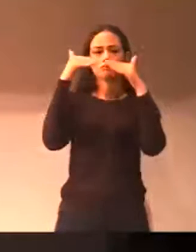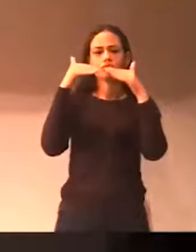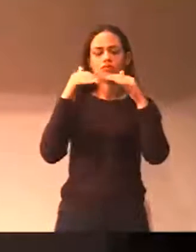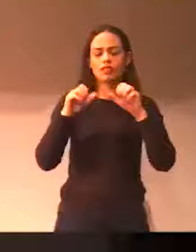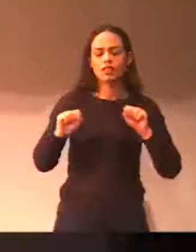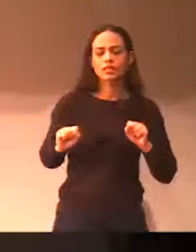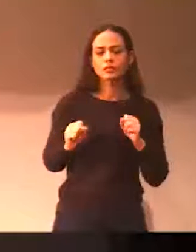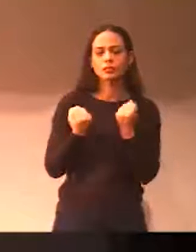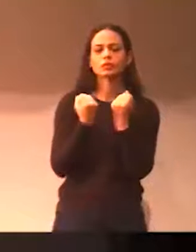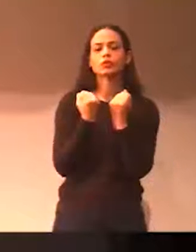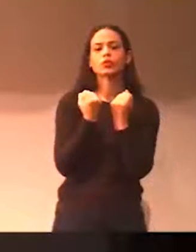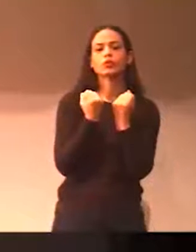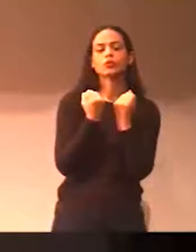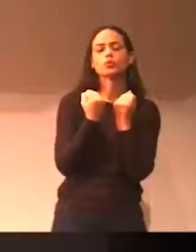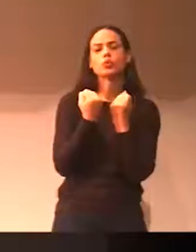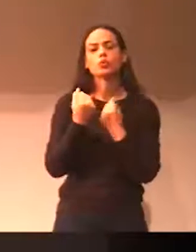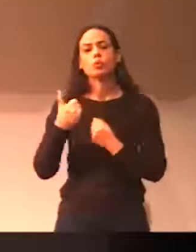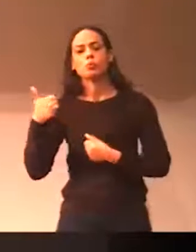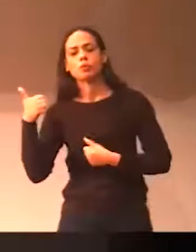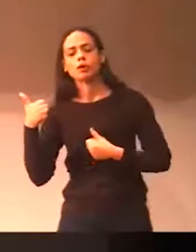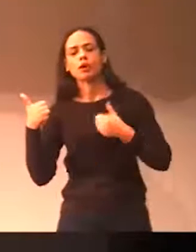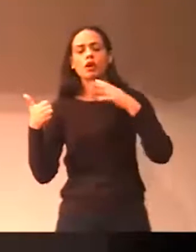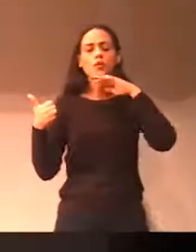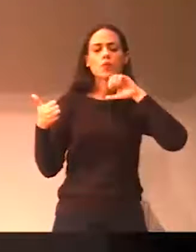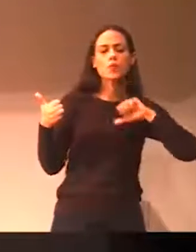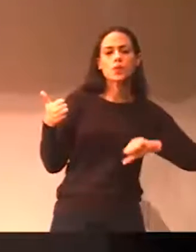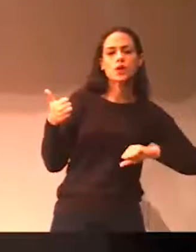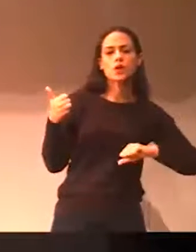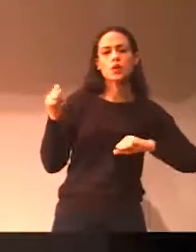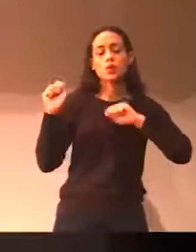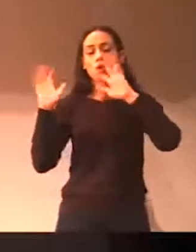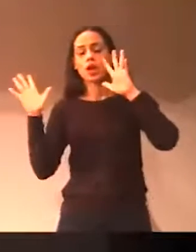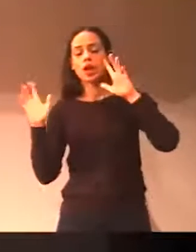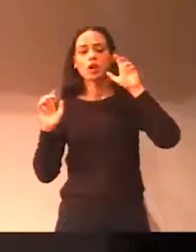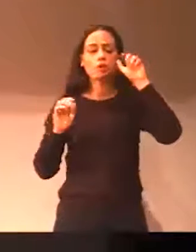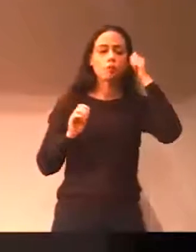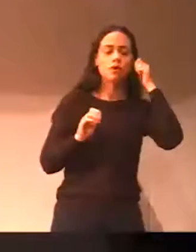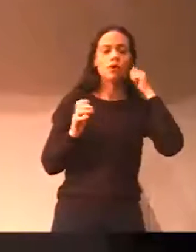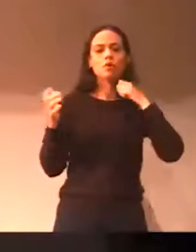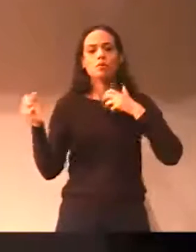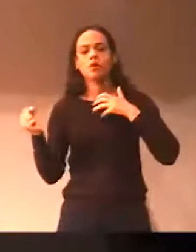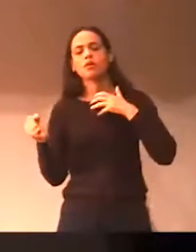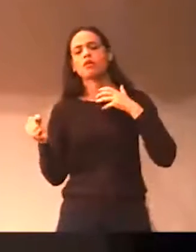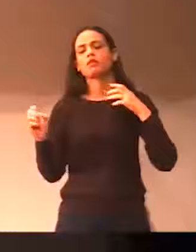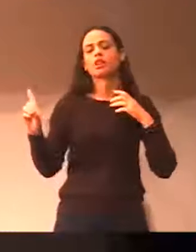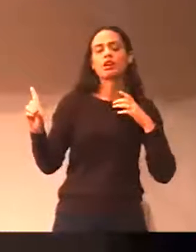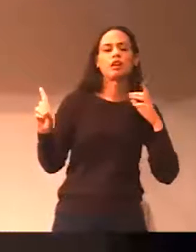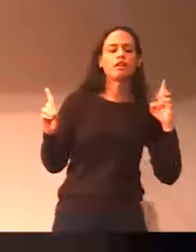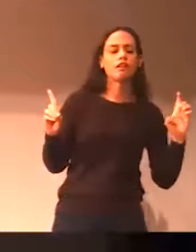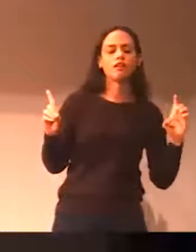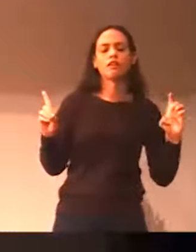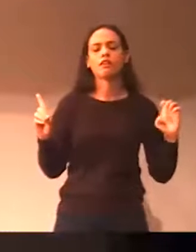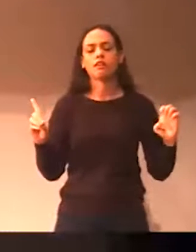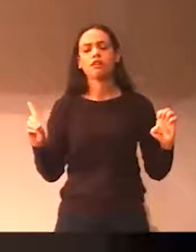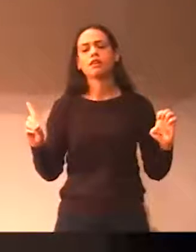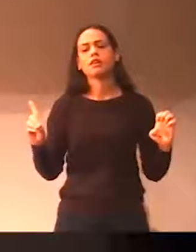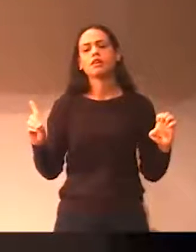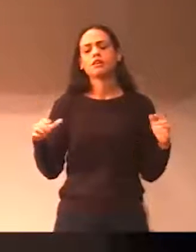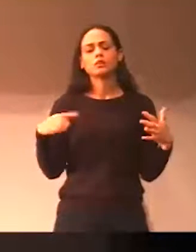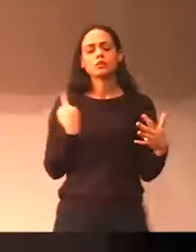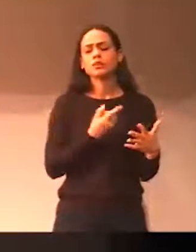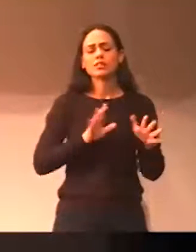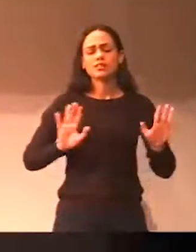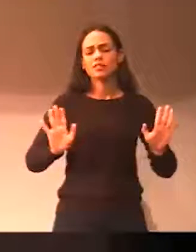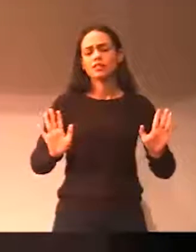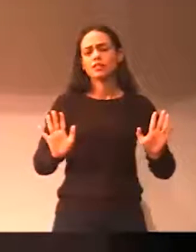entre o bem e o mal, o escuro e o claro, o preto e o branco, a esquerda e a direita, a gente tem que escapar dessa armadilha.